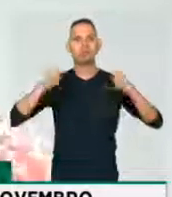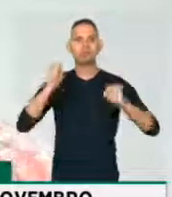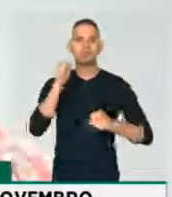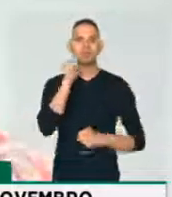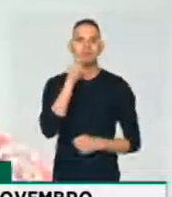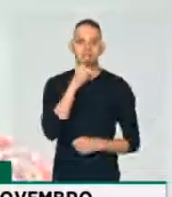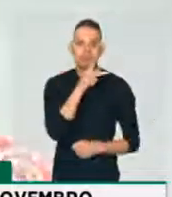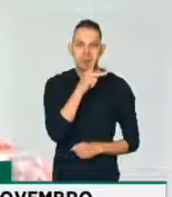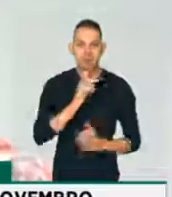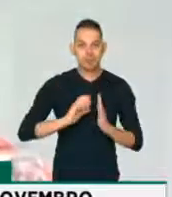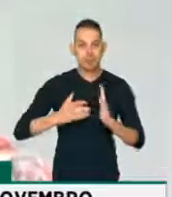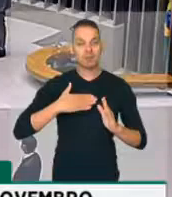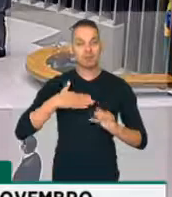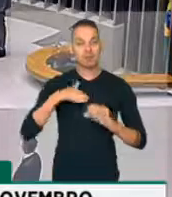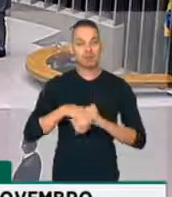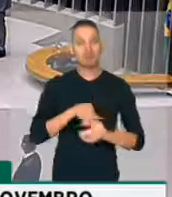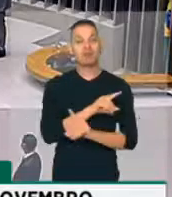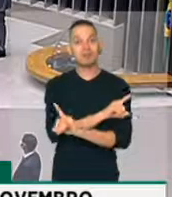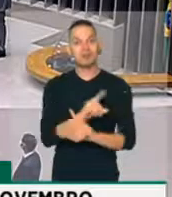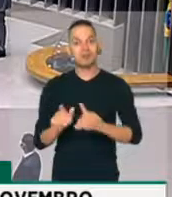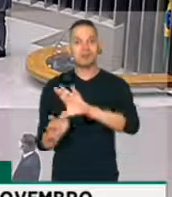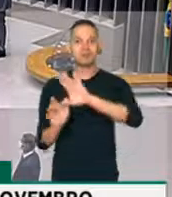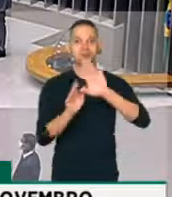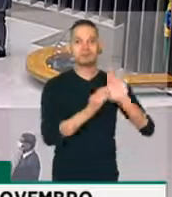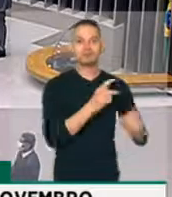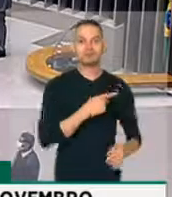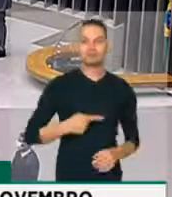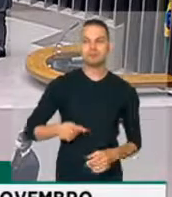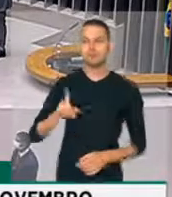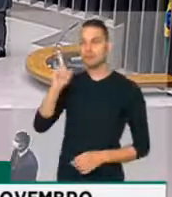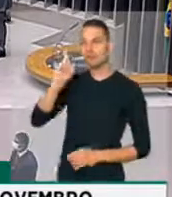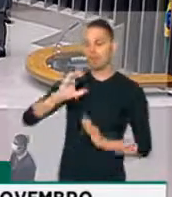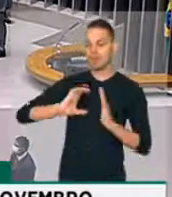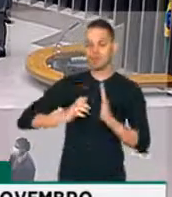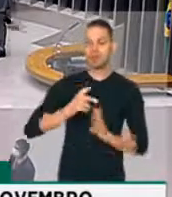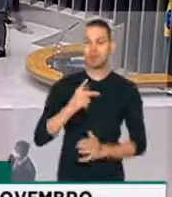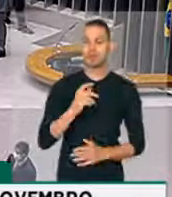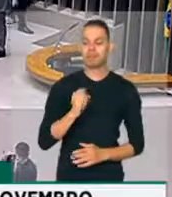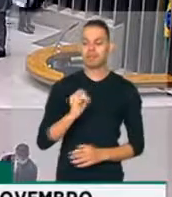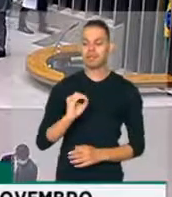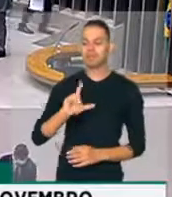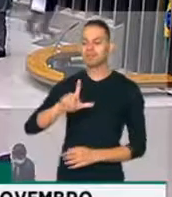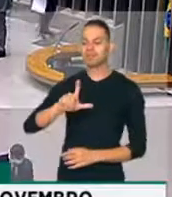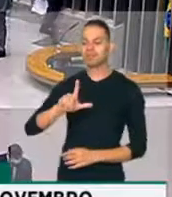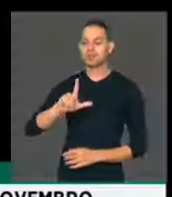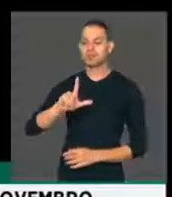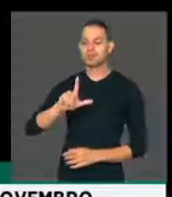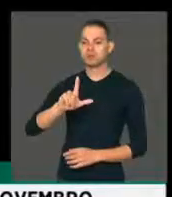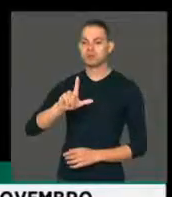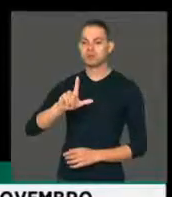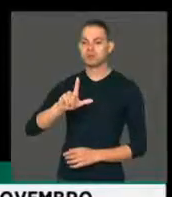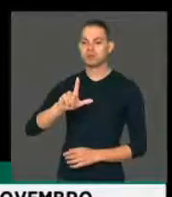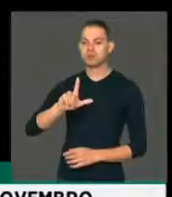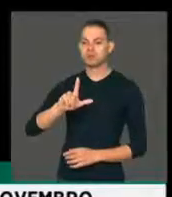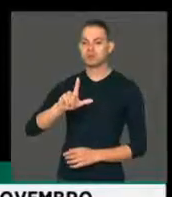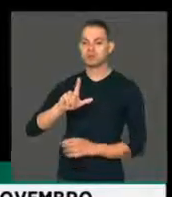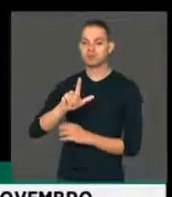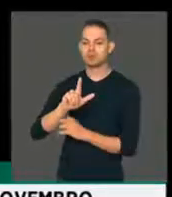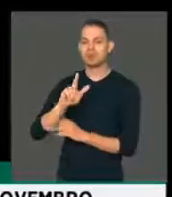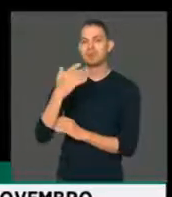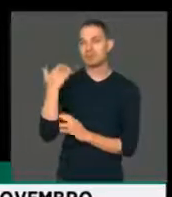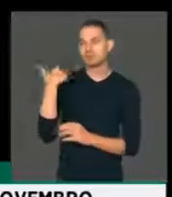de pauta. Presidente, pelo pessoal, rapidinho, deputado Arthur Lira, o senhor já nos chamou,